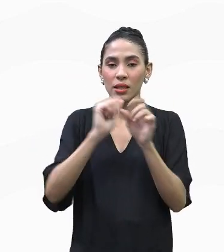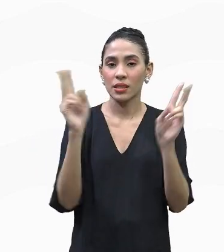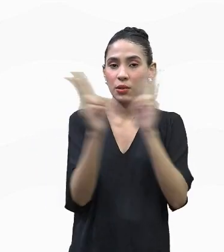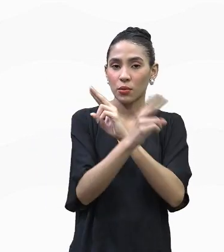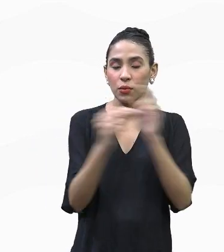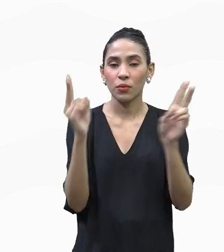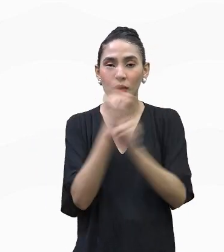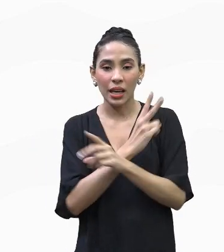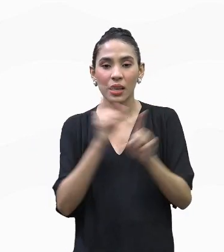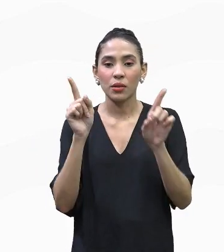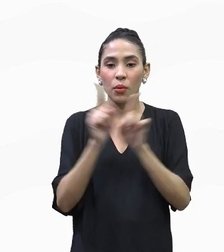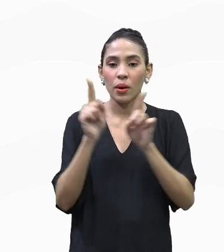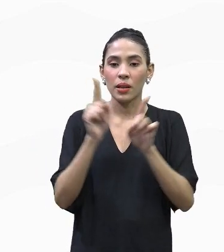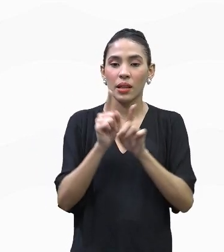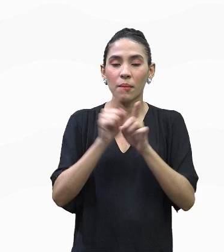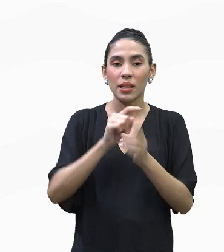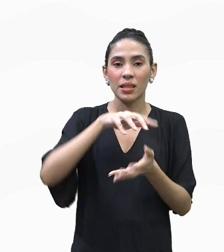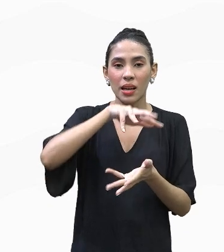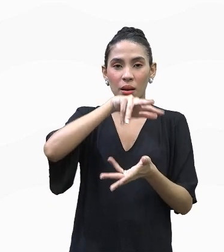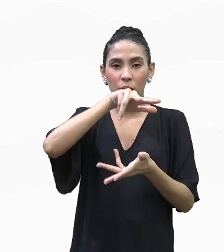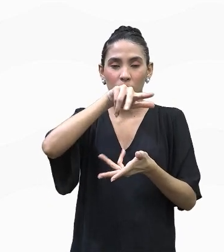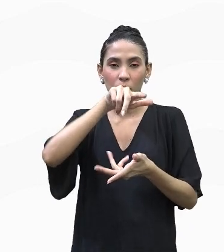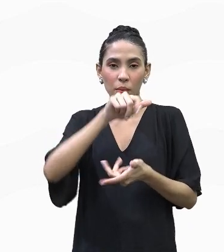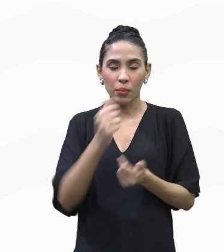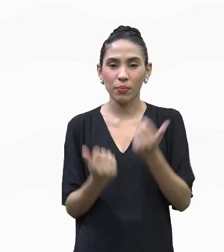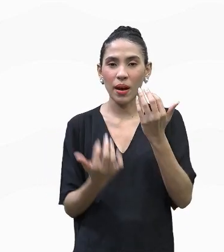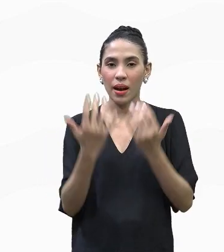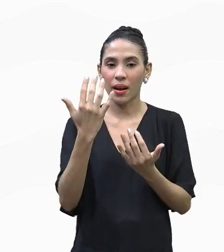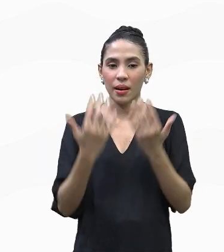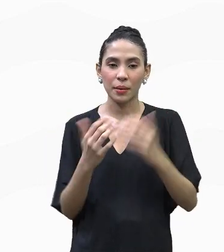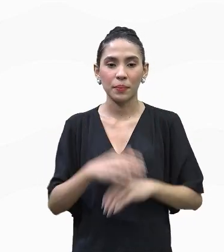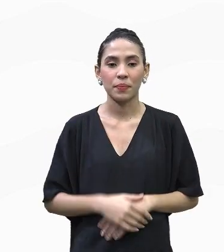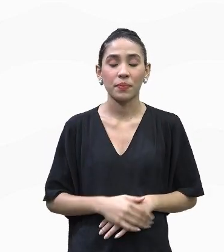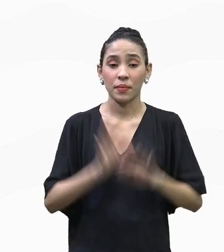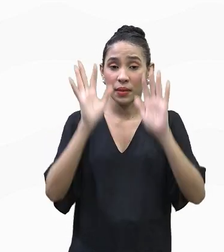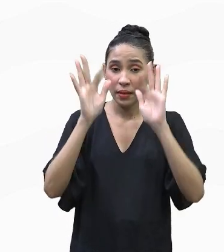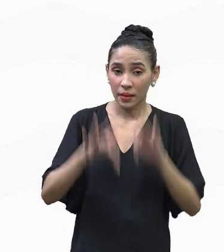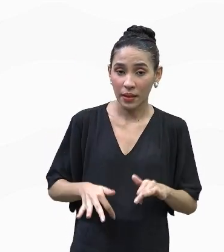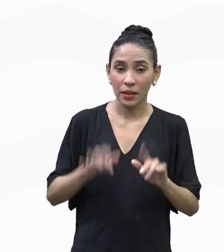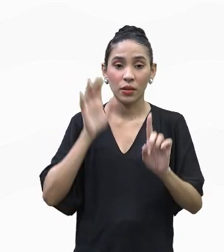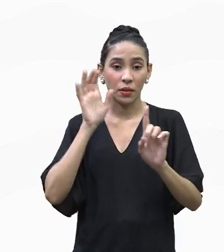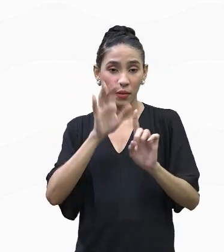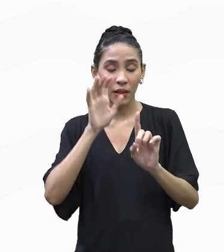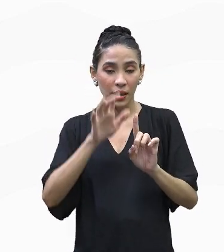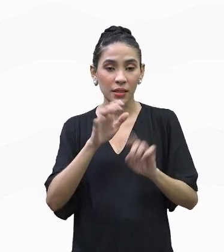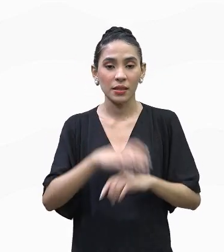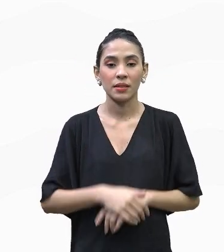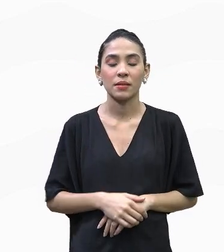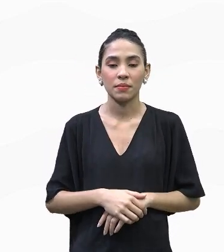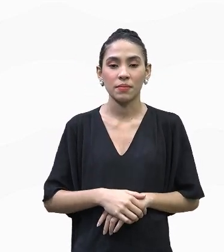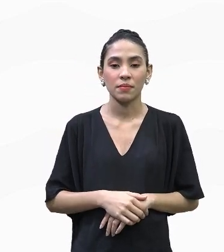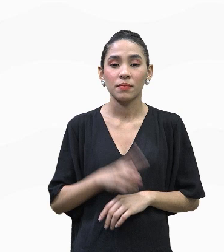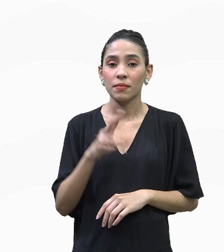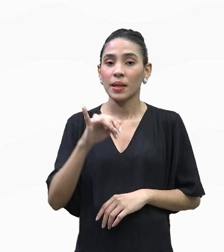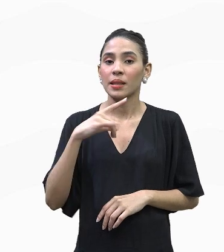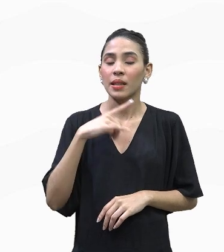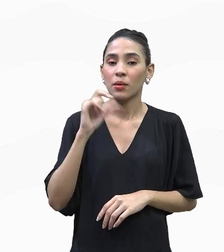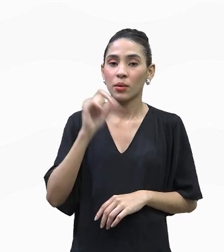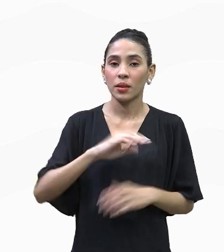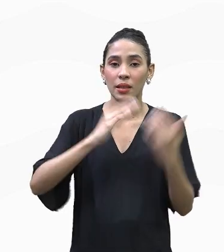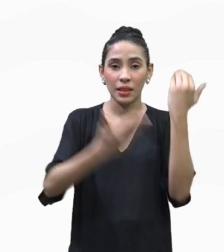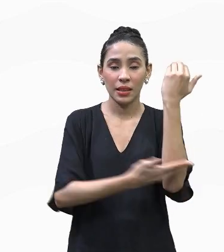circulação atmosférica. Finalizando essa parte desses impactos ambientais, nós vamos ter que com o